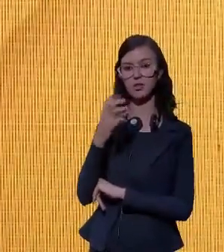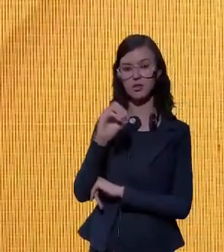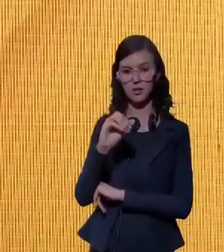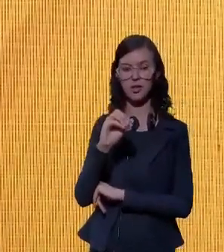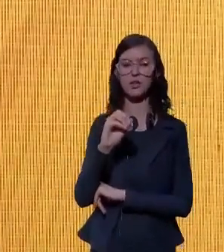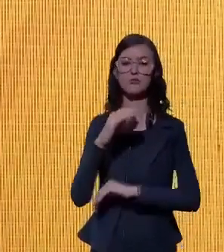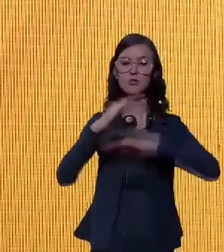sustentável. Obrigado. Obrigado.